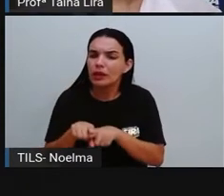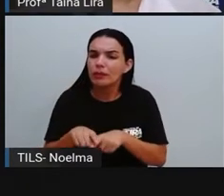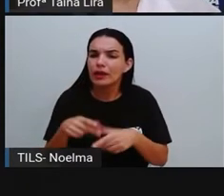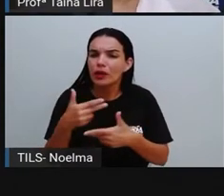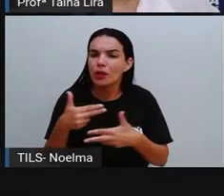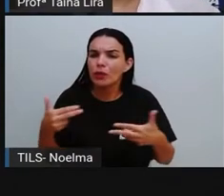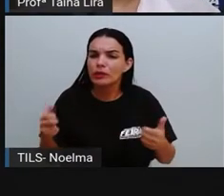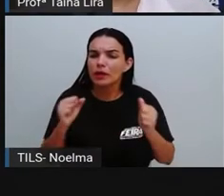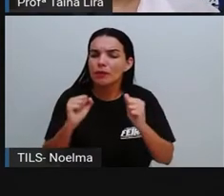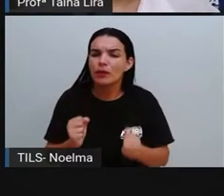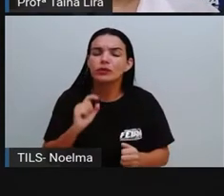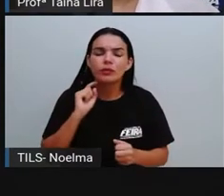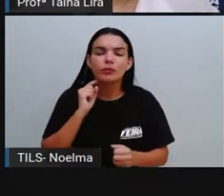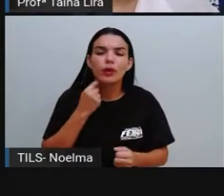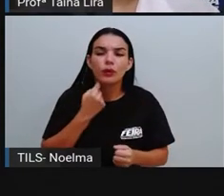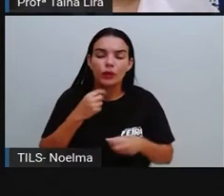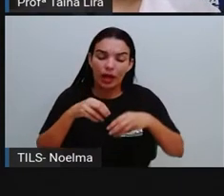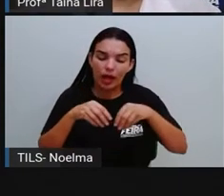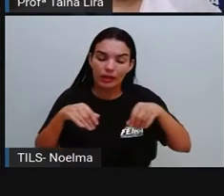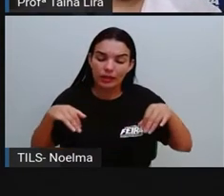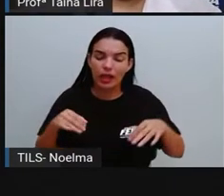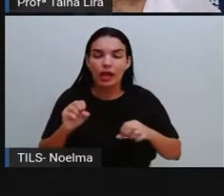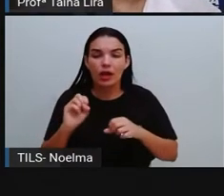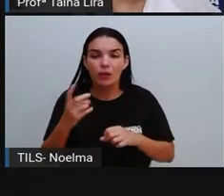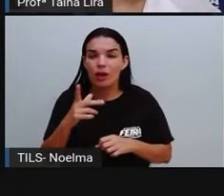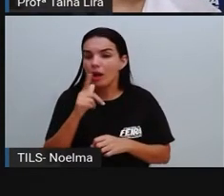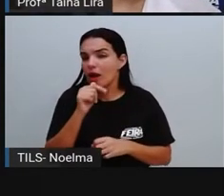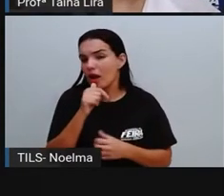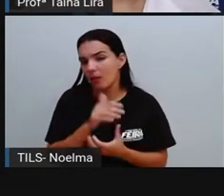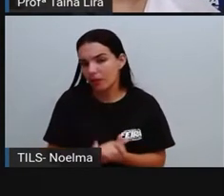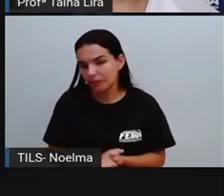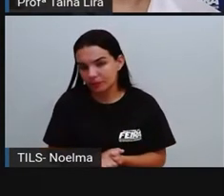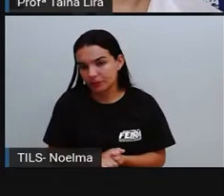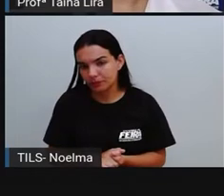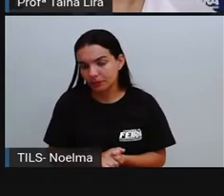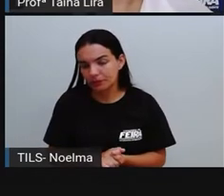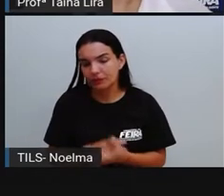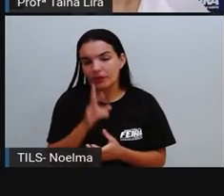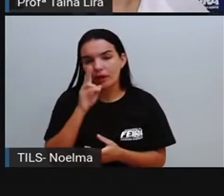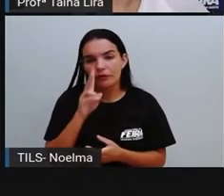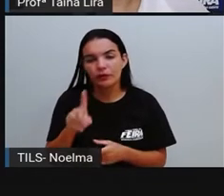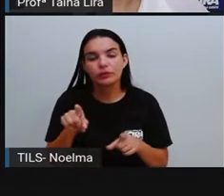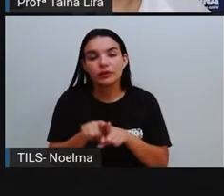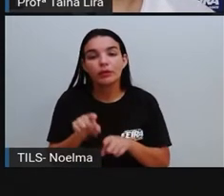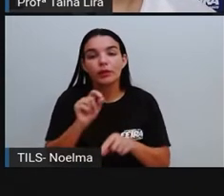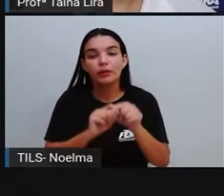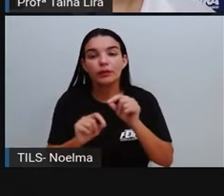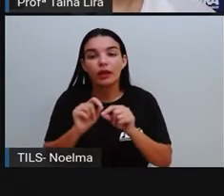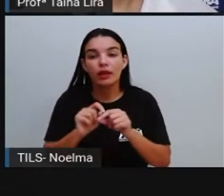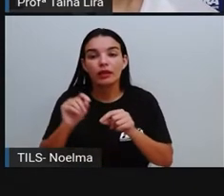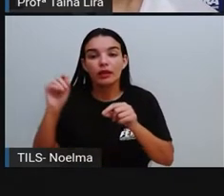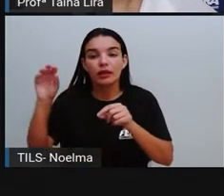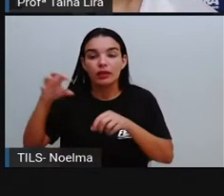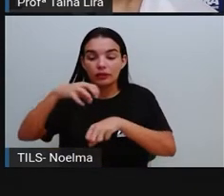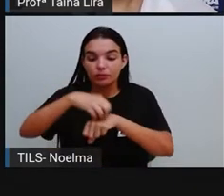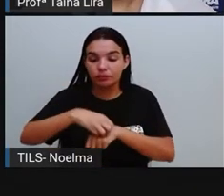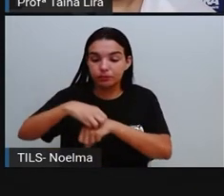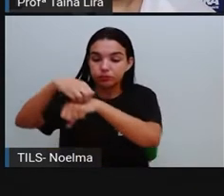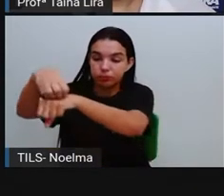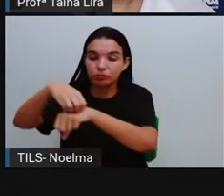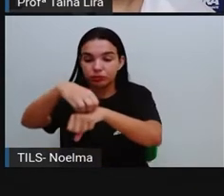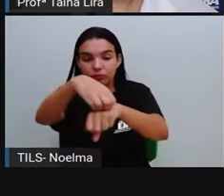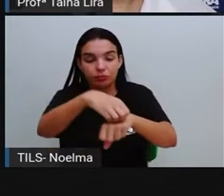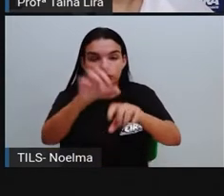Vimos também, falamos um pouquinho sobre a coleta seletiva, né? Que é uma das maneiras aí de